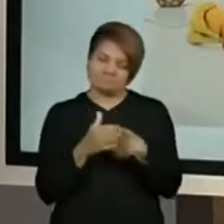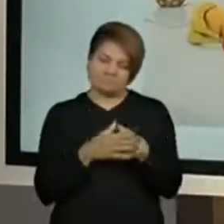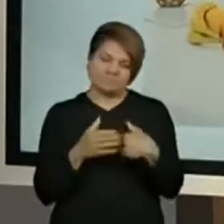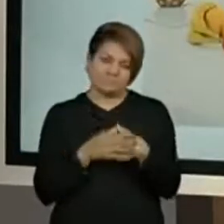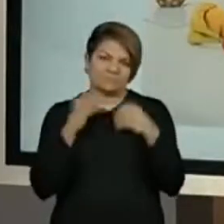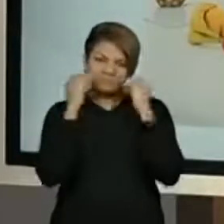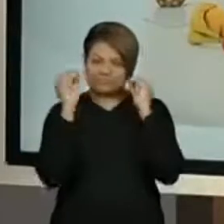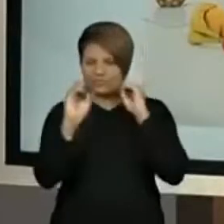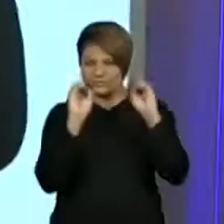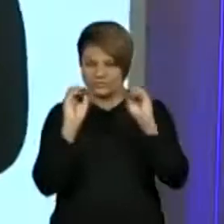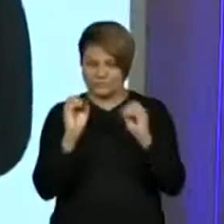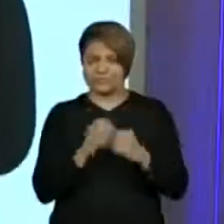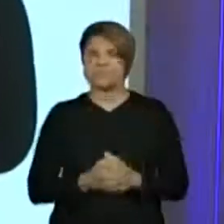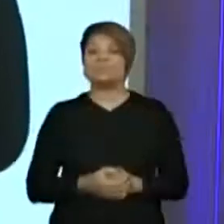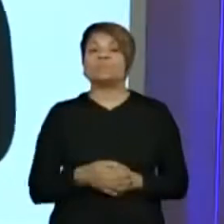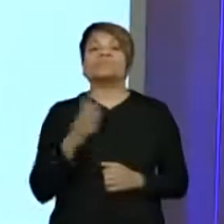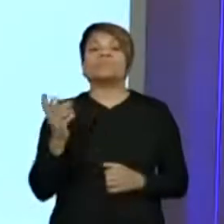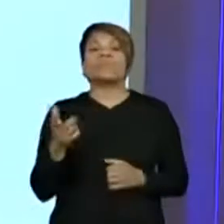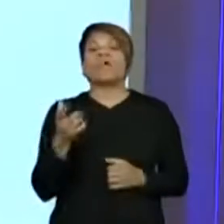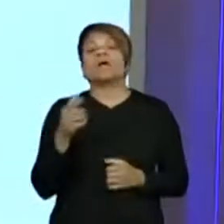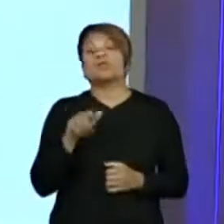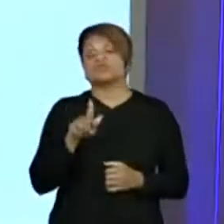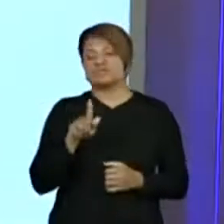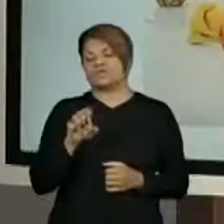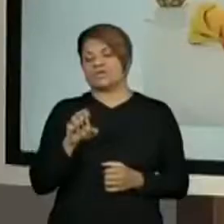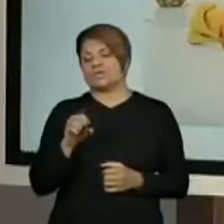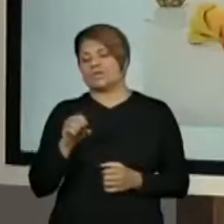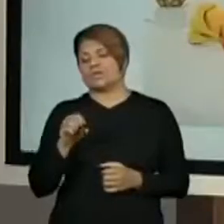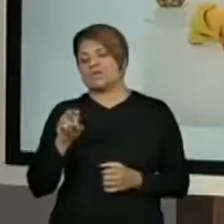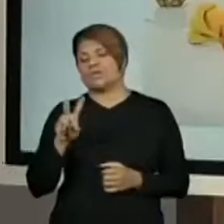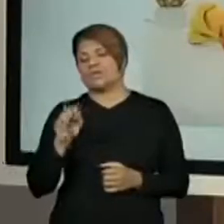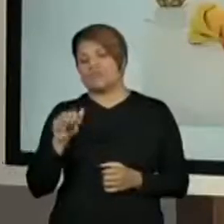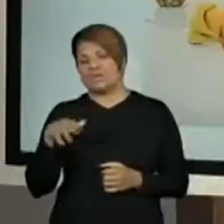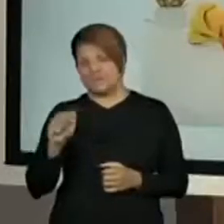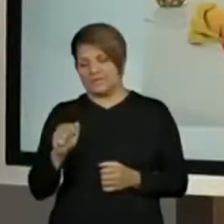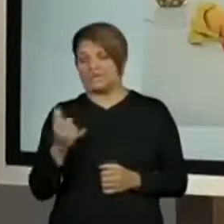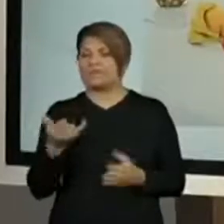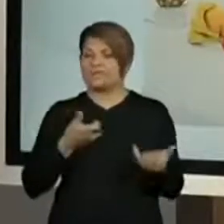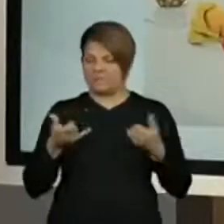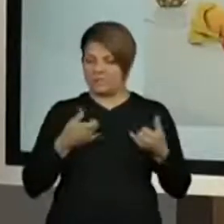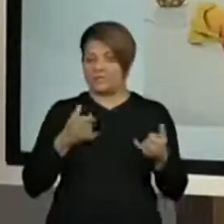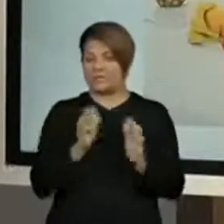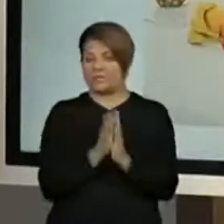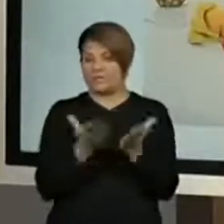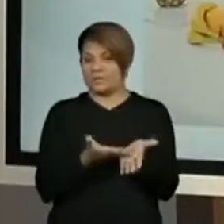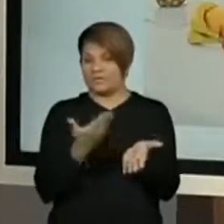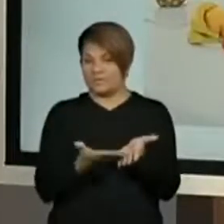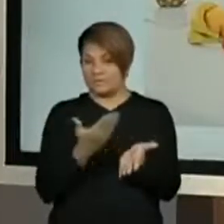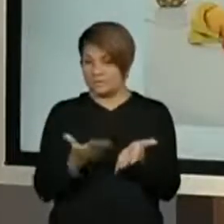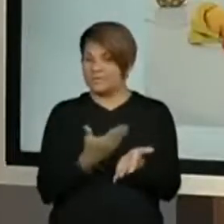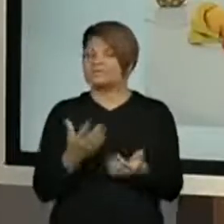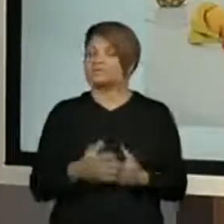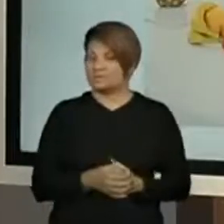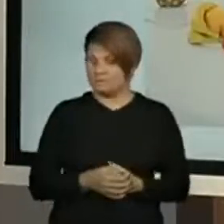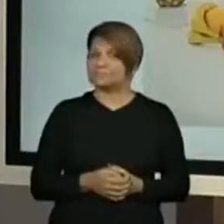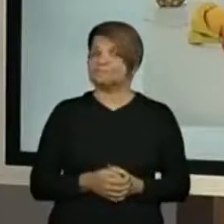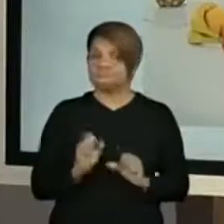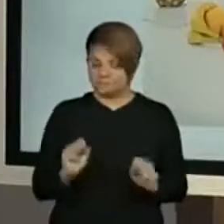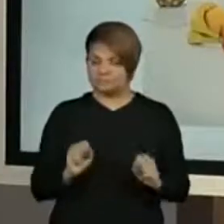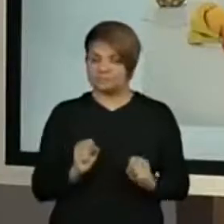Beijo para todo mundo. A Giovana falou em revista. Revistas também. A Giovana falou em revista. em revistas.